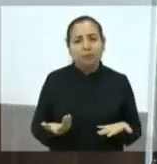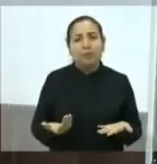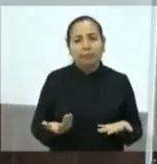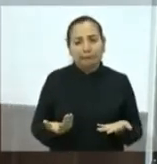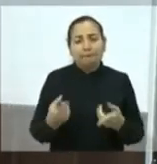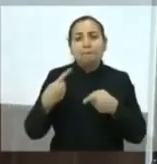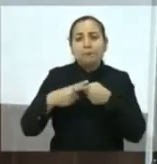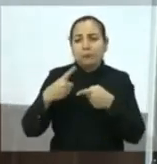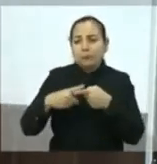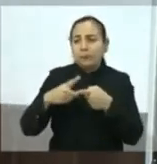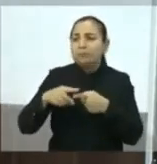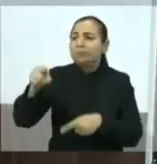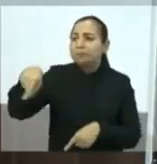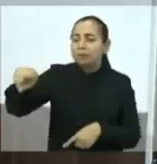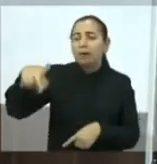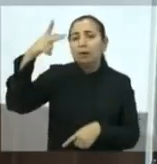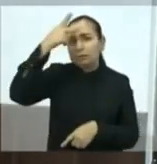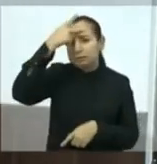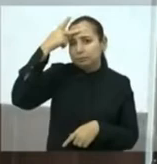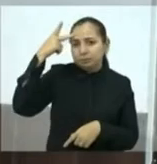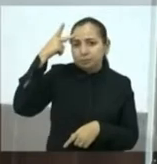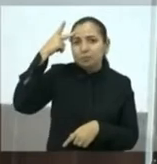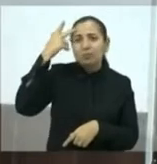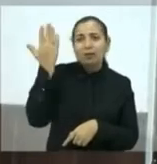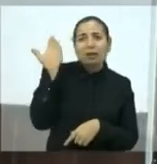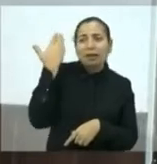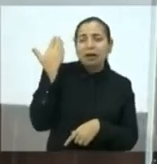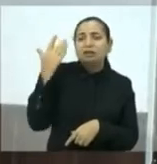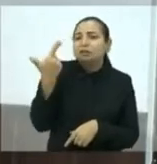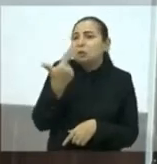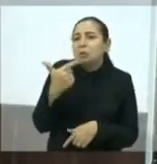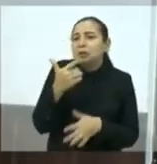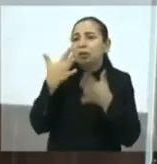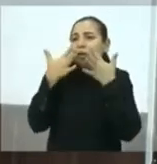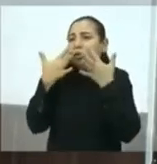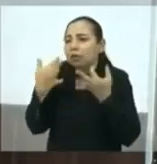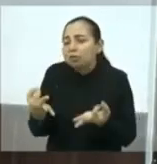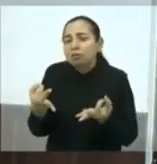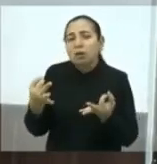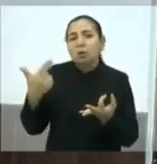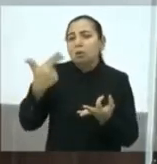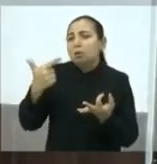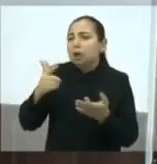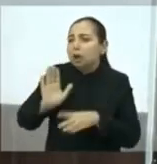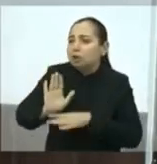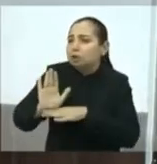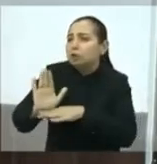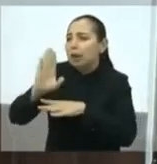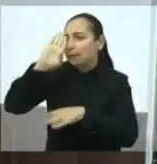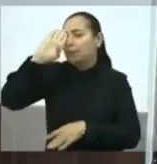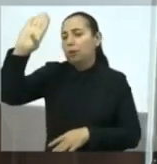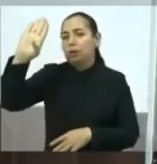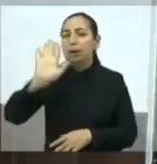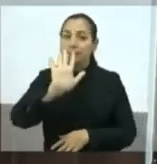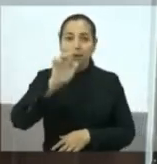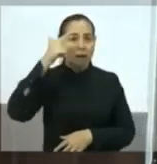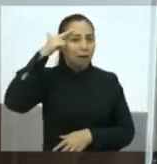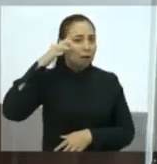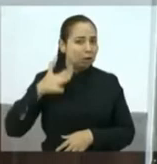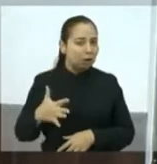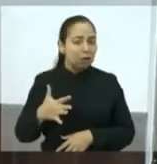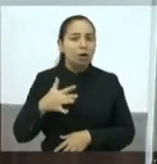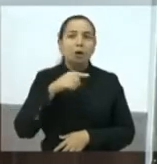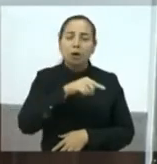teve, por parte dos governos até então, sido prioridade. Luiziane removeu